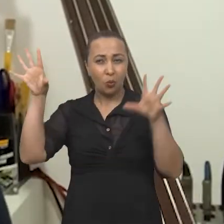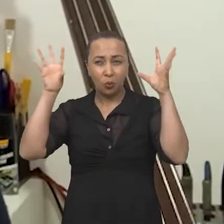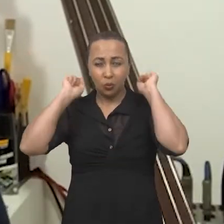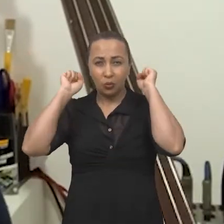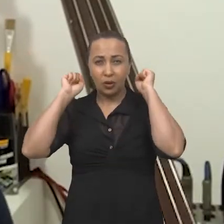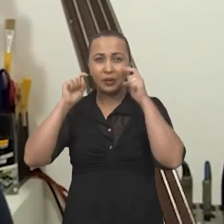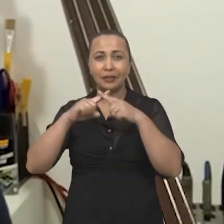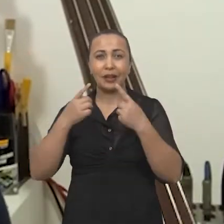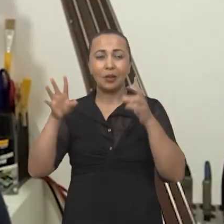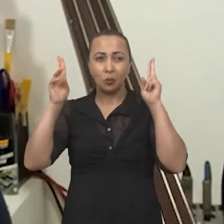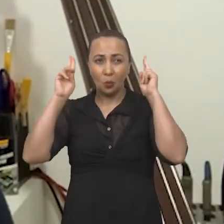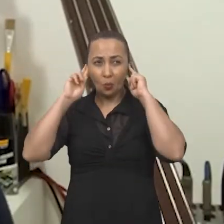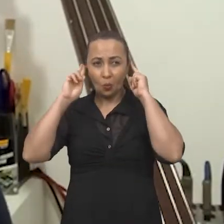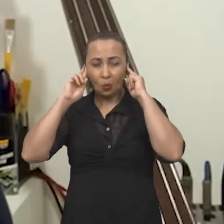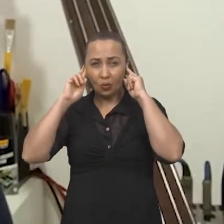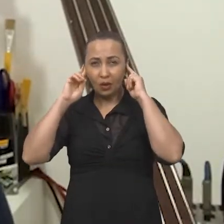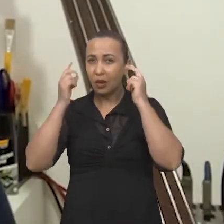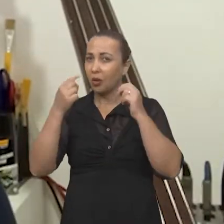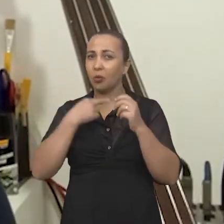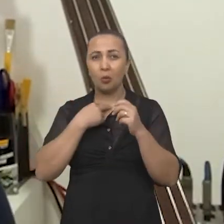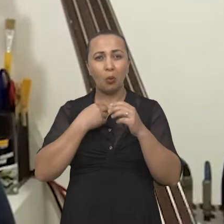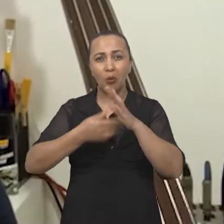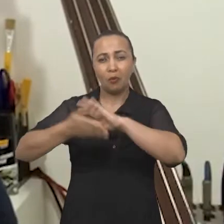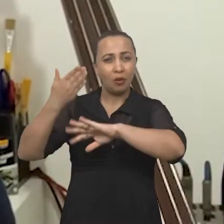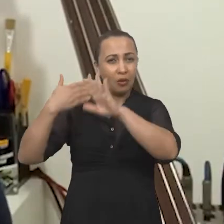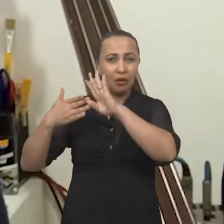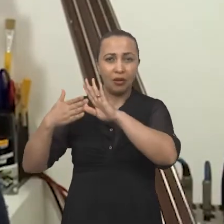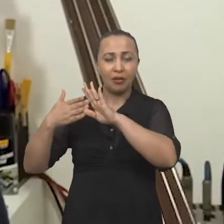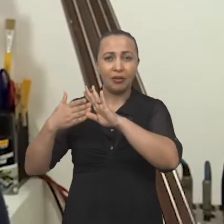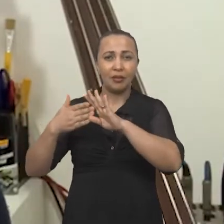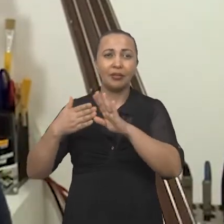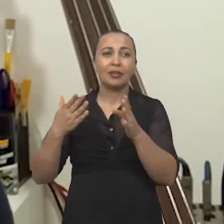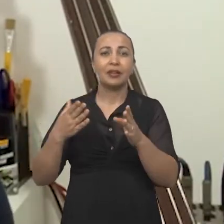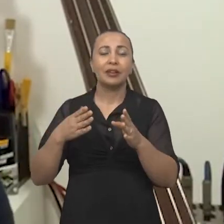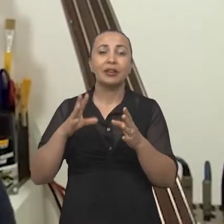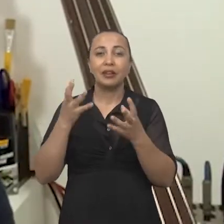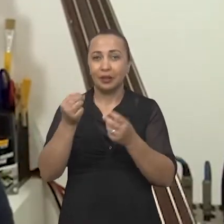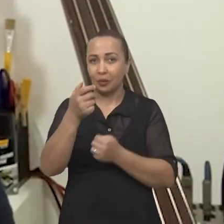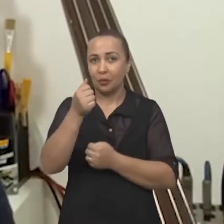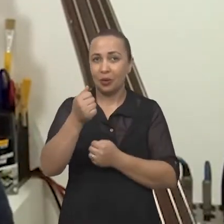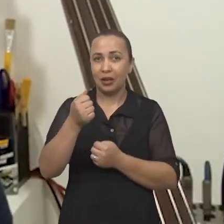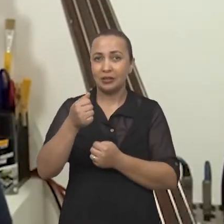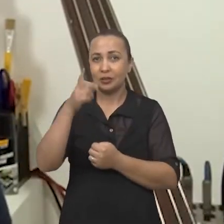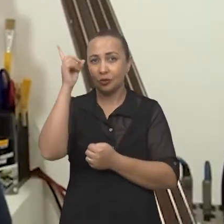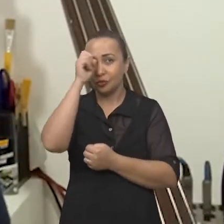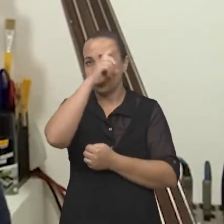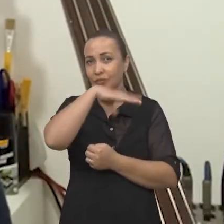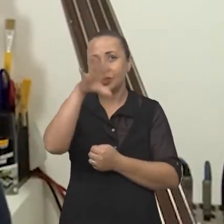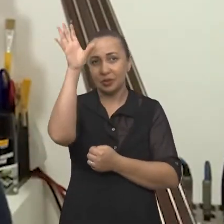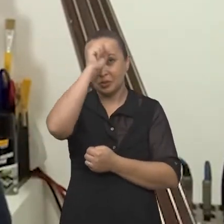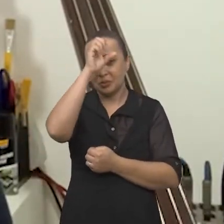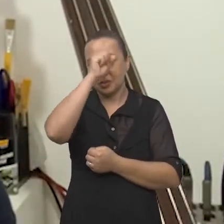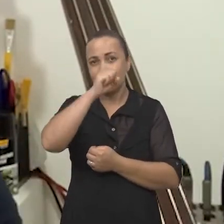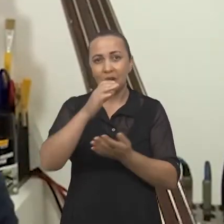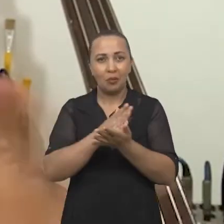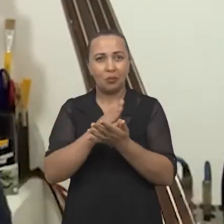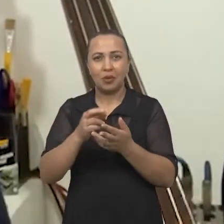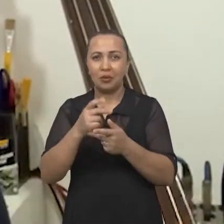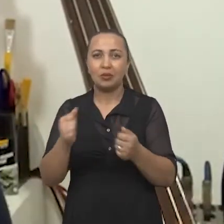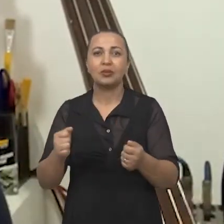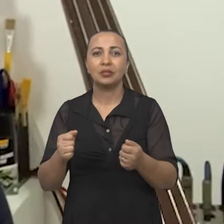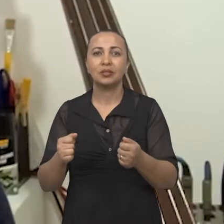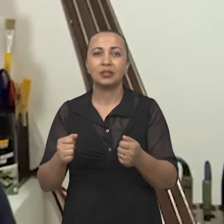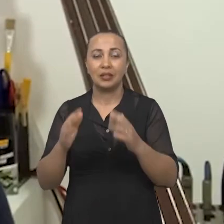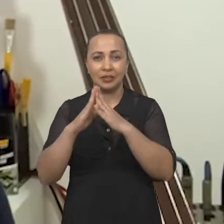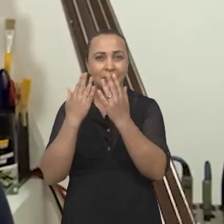que o ambiente sonoro acima de 85 decibéis é muito nocivo, que é quase impossível aprender alguma coisa numa sala de aula com